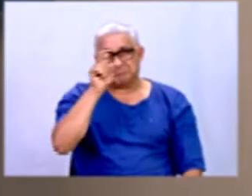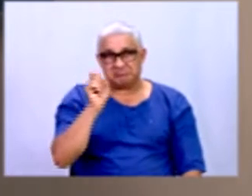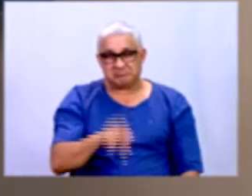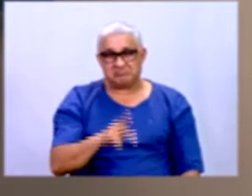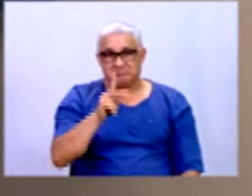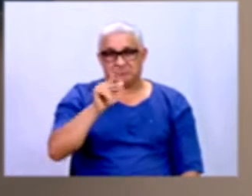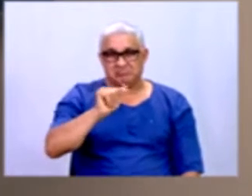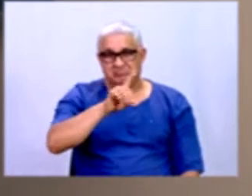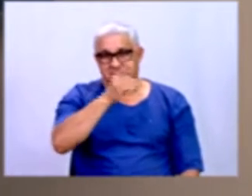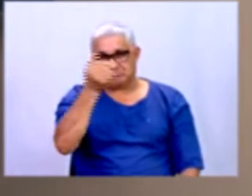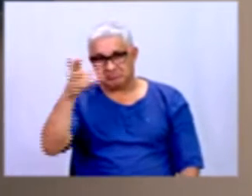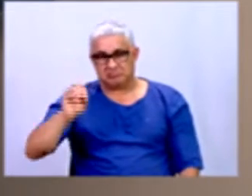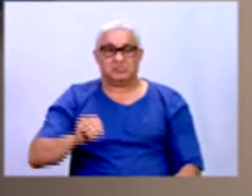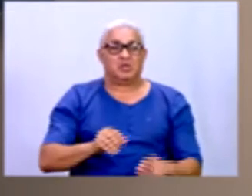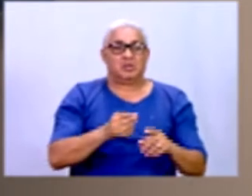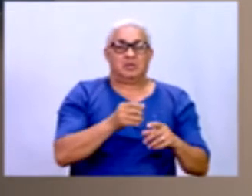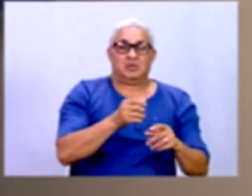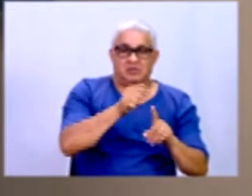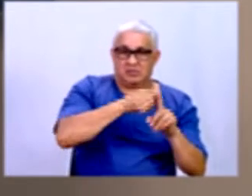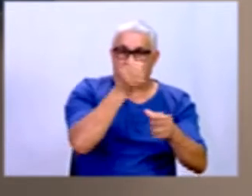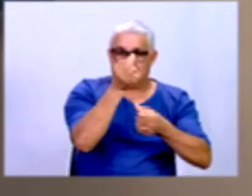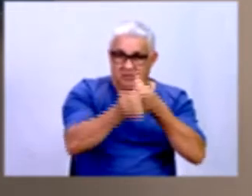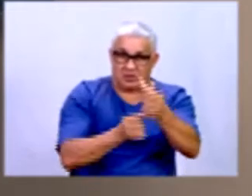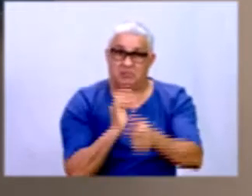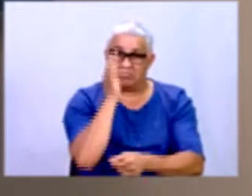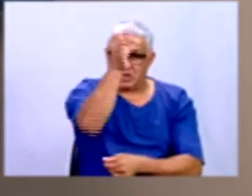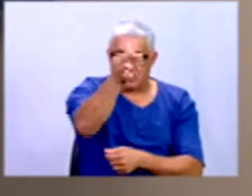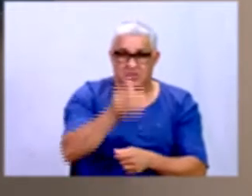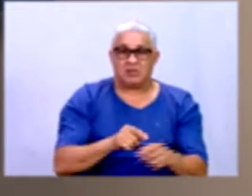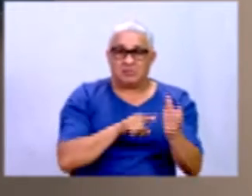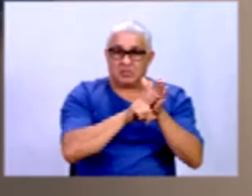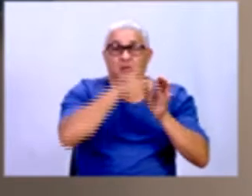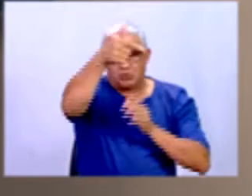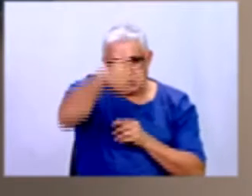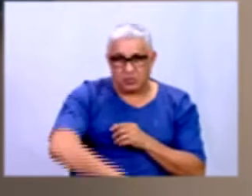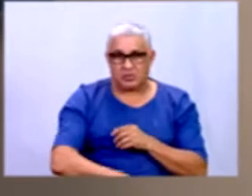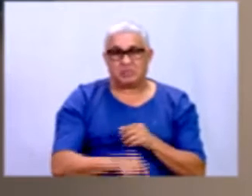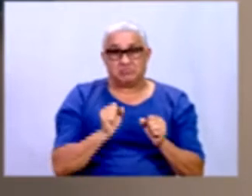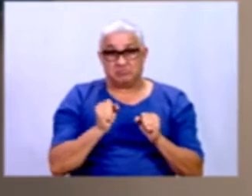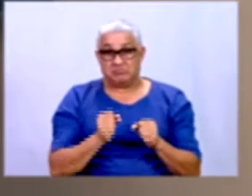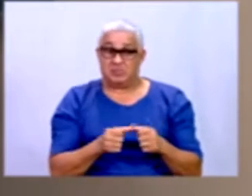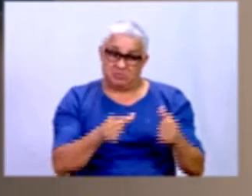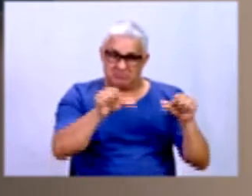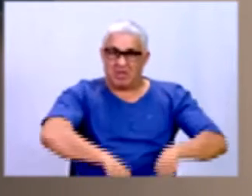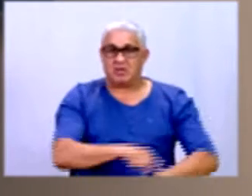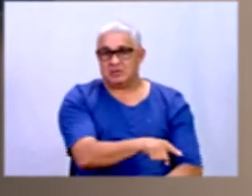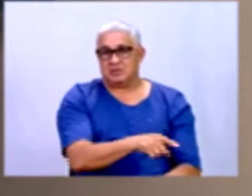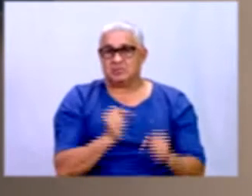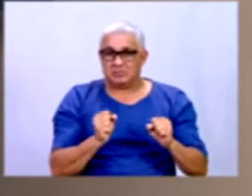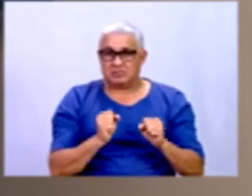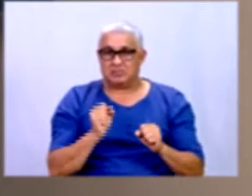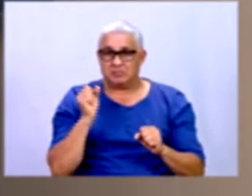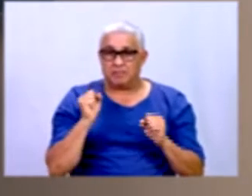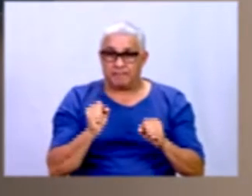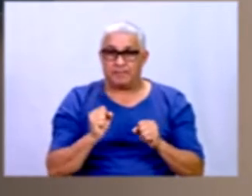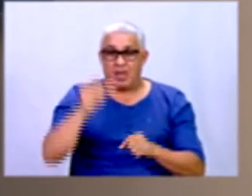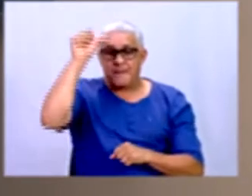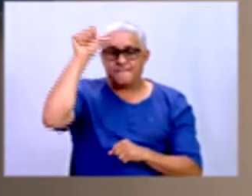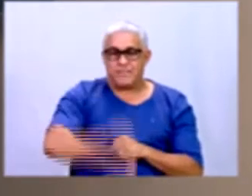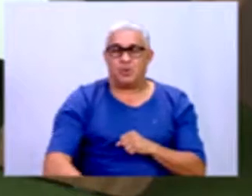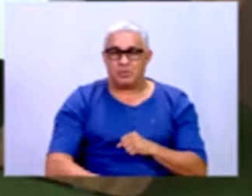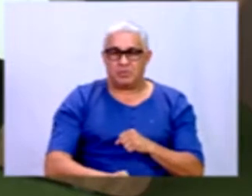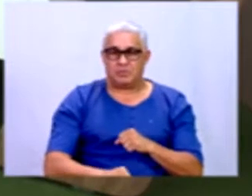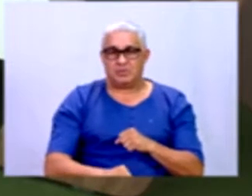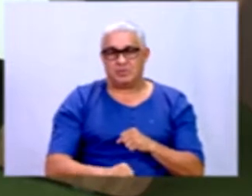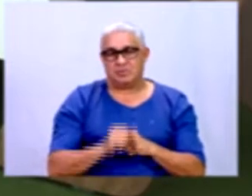padronização, mas daqui seis meses eu vou fazer a minha pesquisa. Pode ser que esteja alguma coisa insatisfeita, porque a gente pode piorar o processo. Sim.